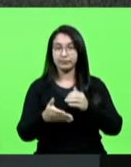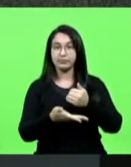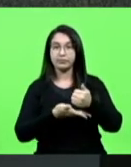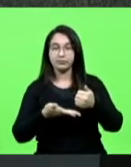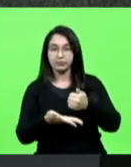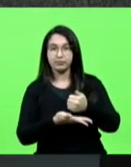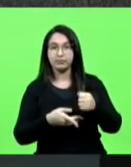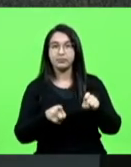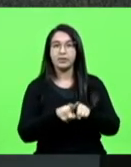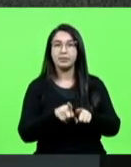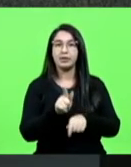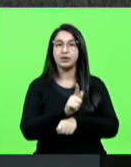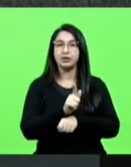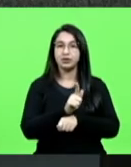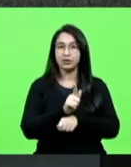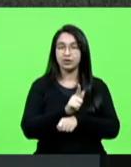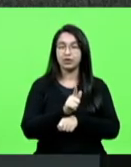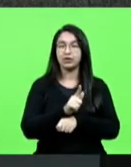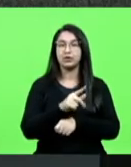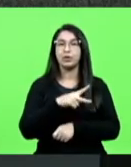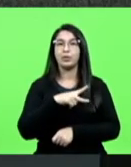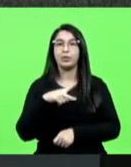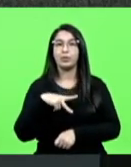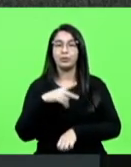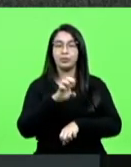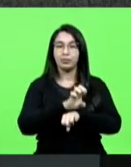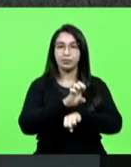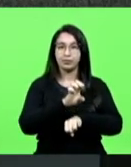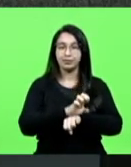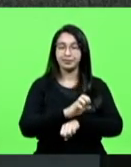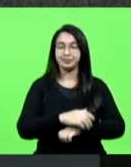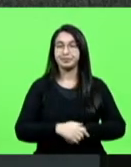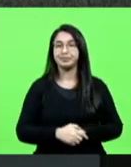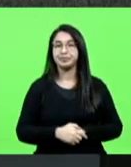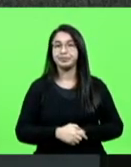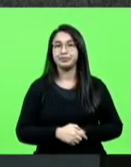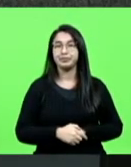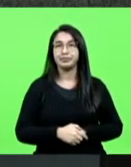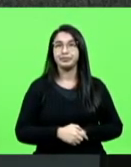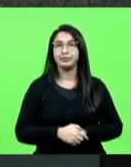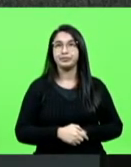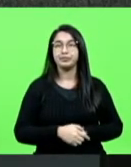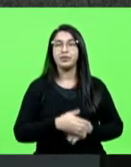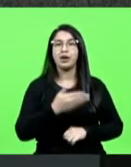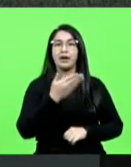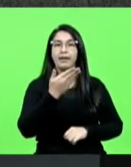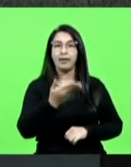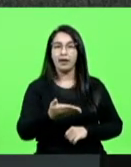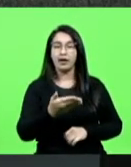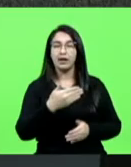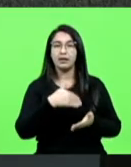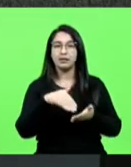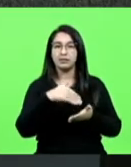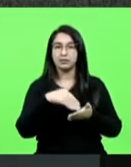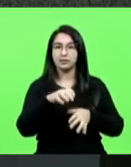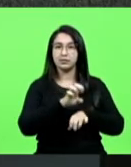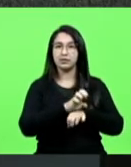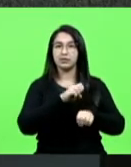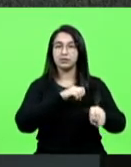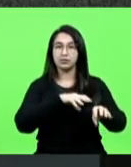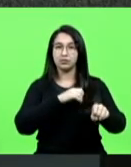de gestão administrativa pública estadual. Determina que a competência da Secretaria do Estado da Educação elaborar proposta,